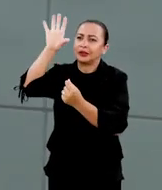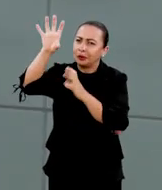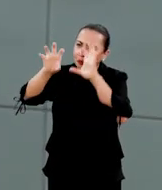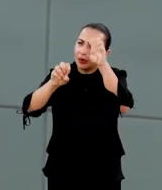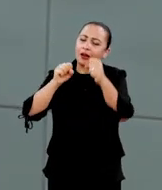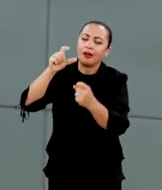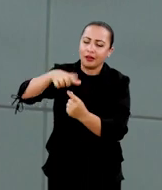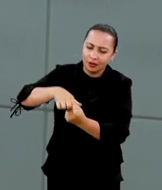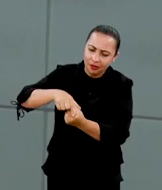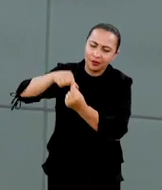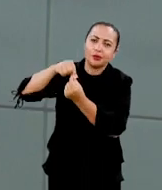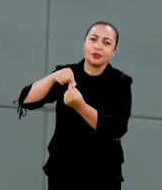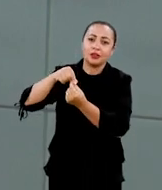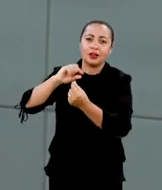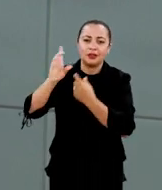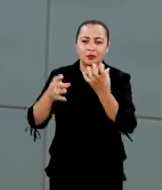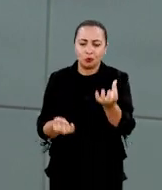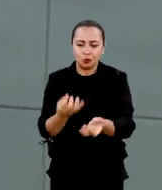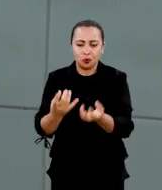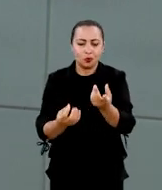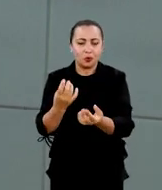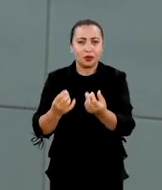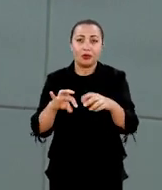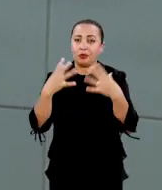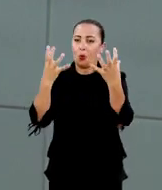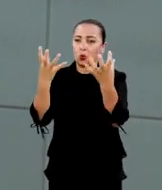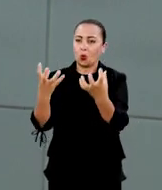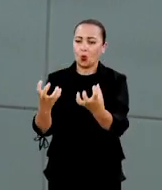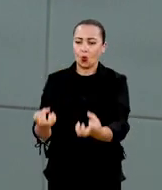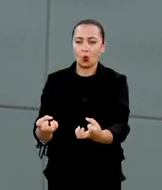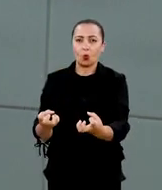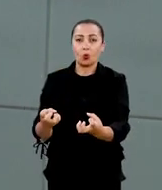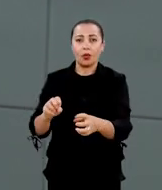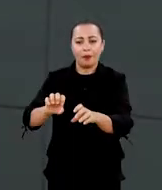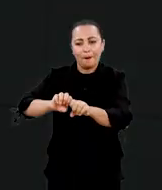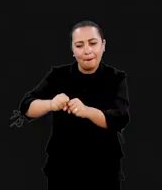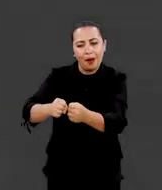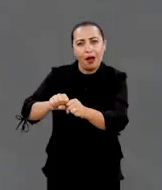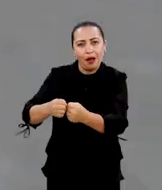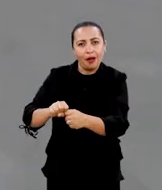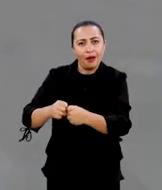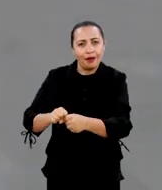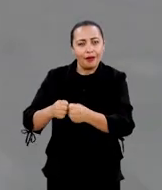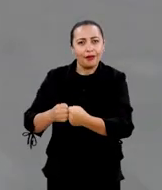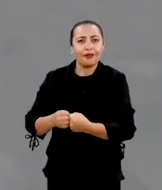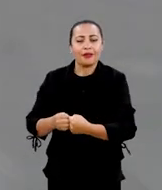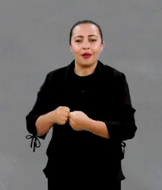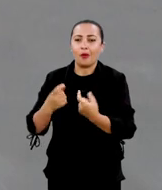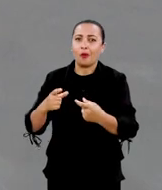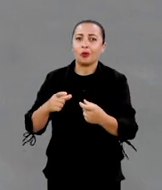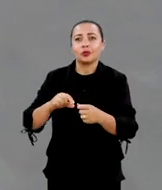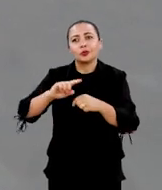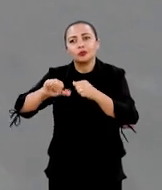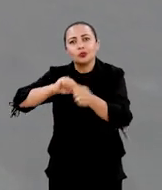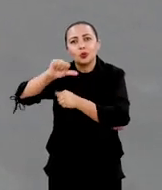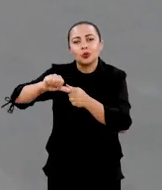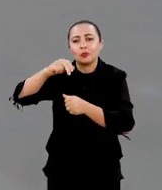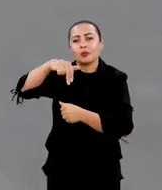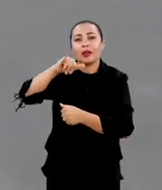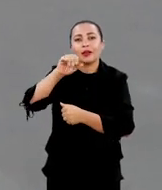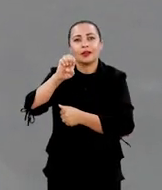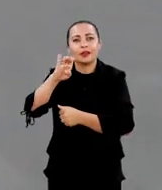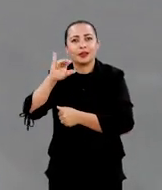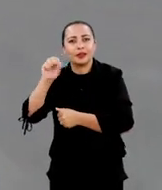faz a colheita e tudo da amêndoa, vai para a fermentação, vai para a secagem, torra, e ela vai para a quebra, onde vira